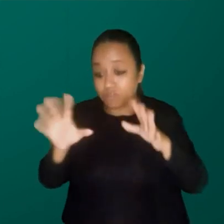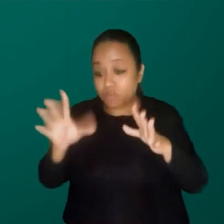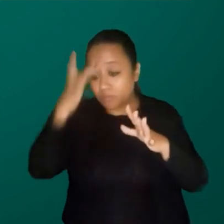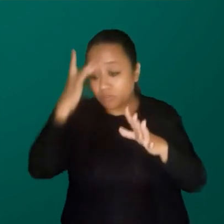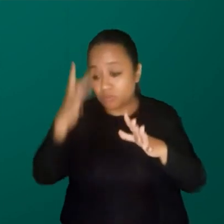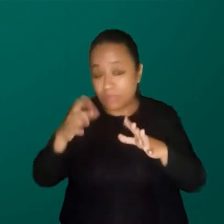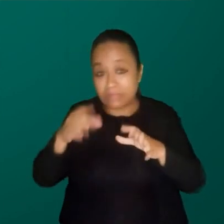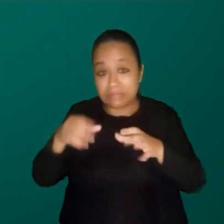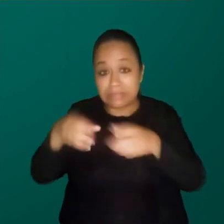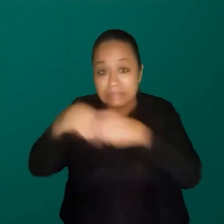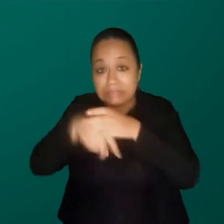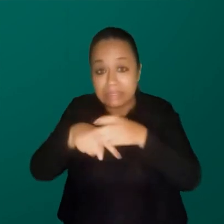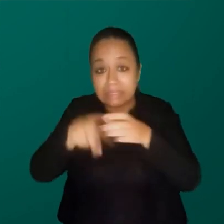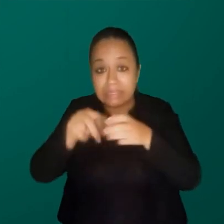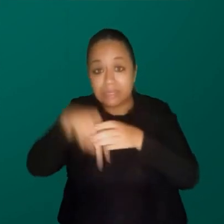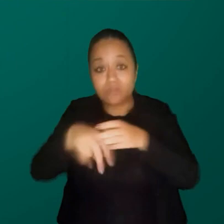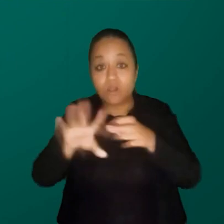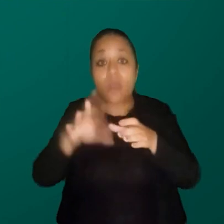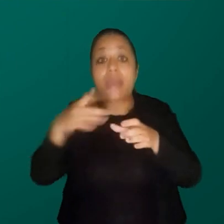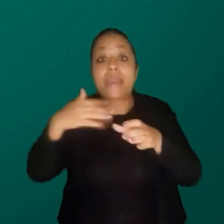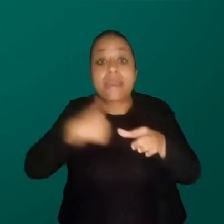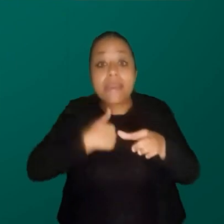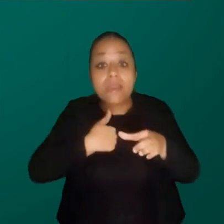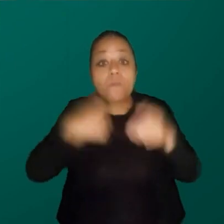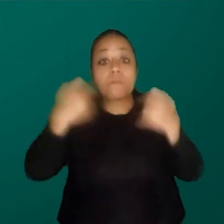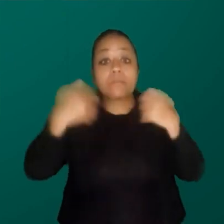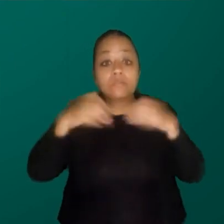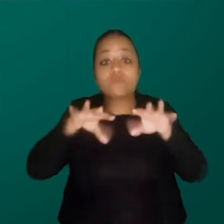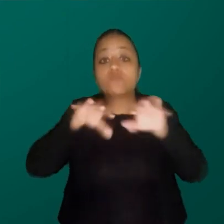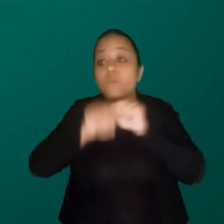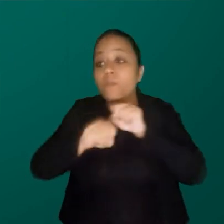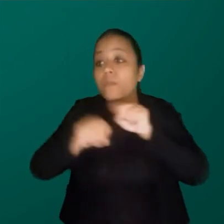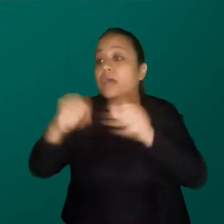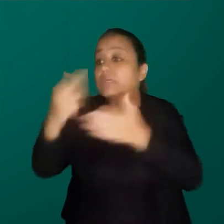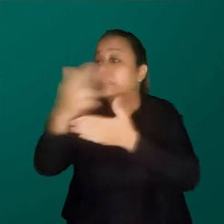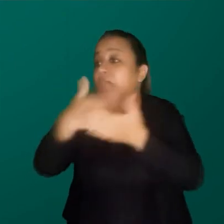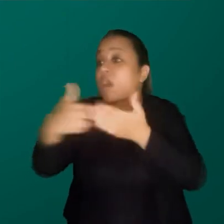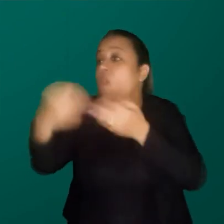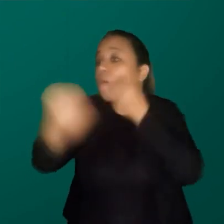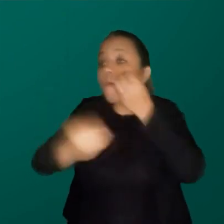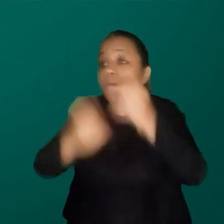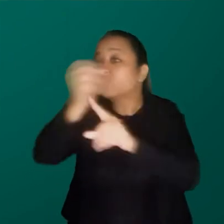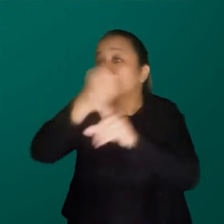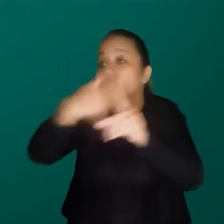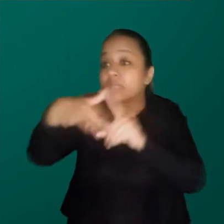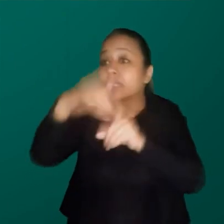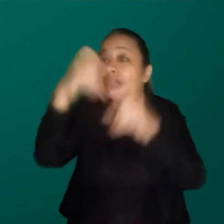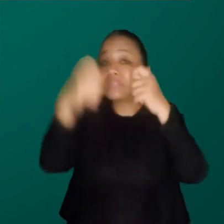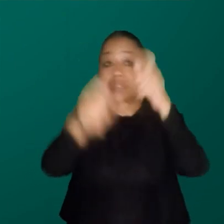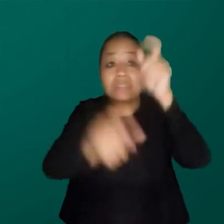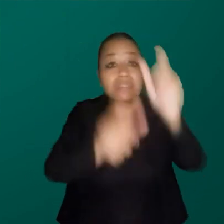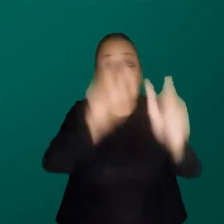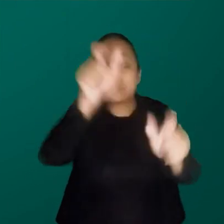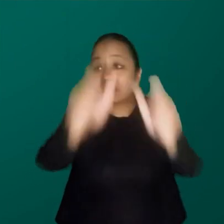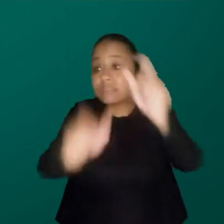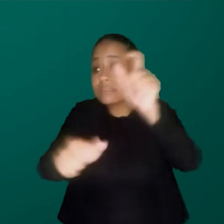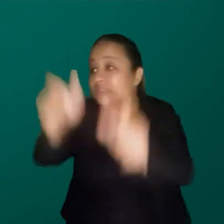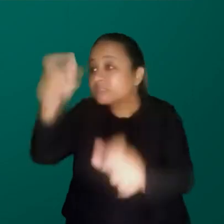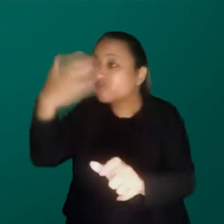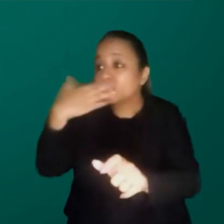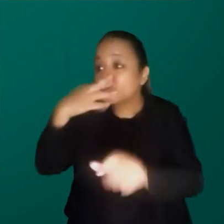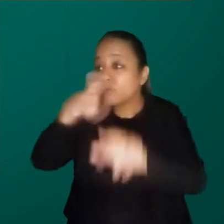aprisionar a pessoa na caixinha. Como formador, eu tenho que desejar e desenhar a sociedade onde eu tenha pessoas com